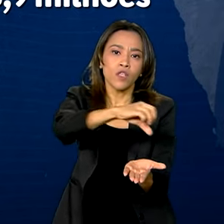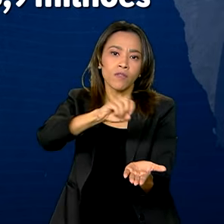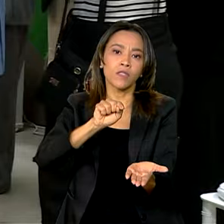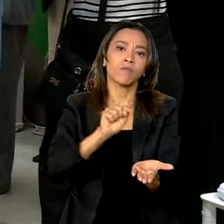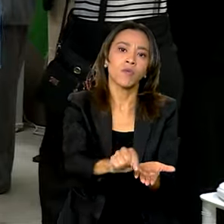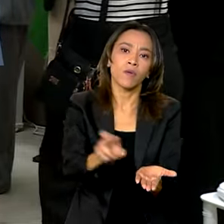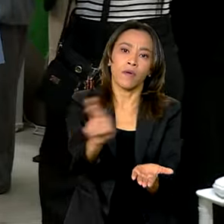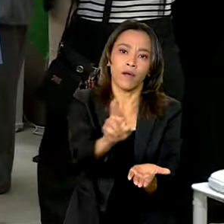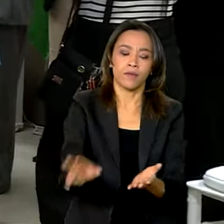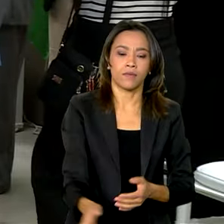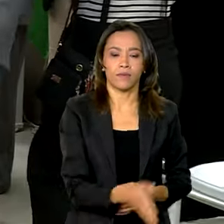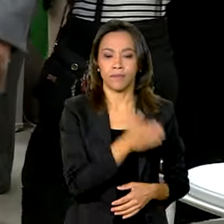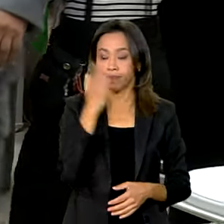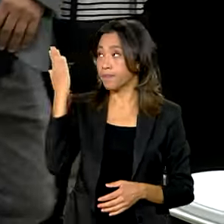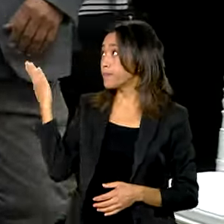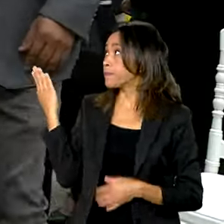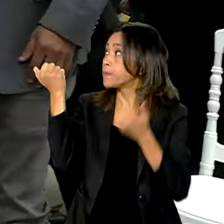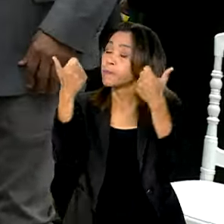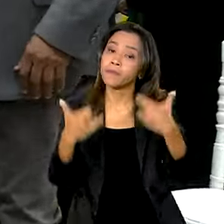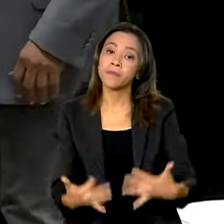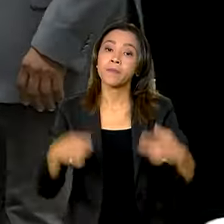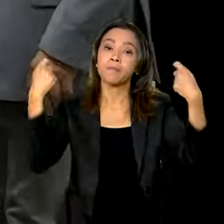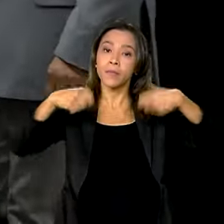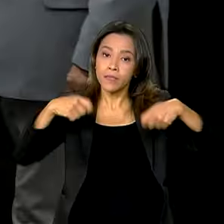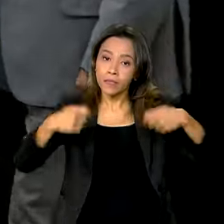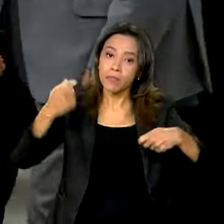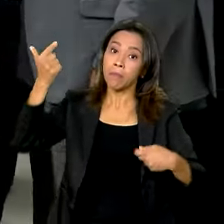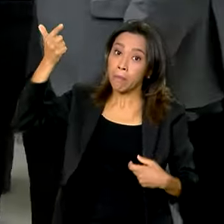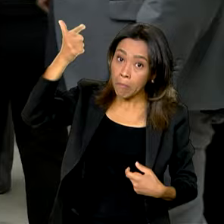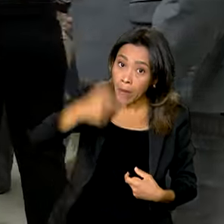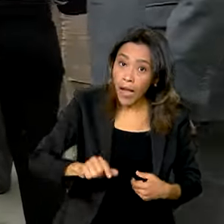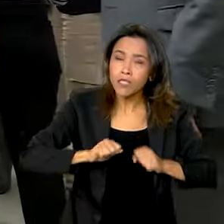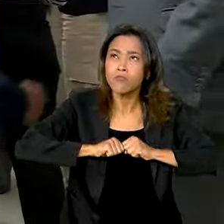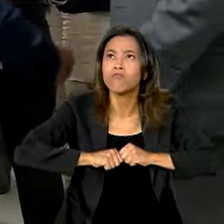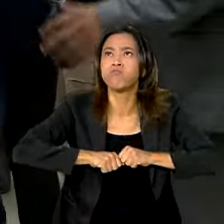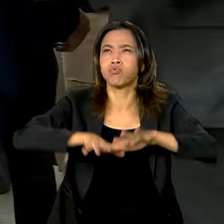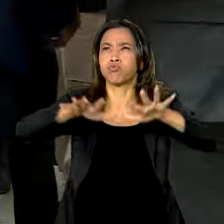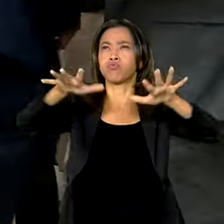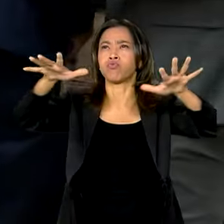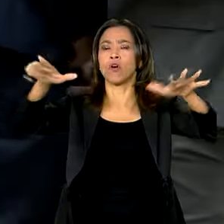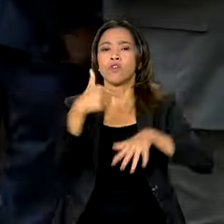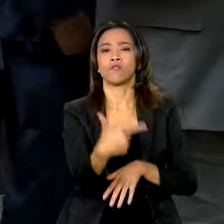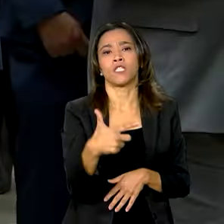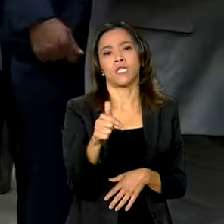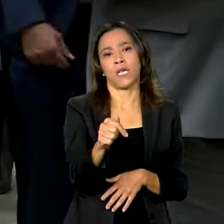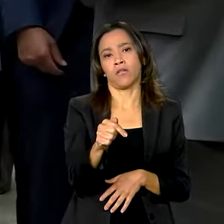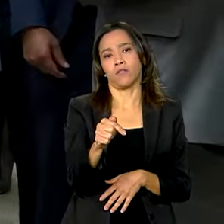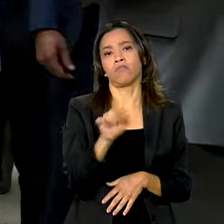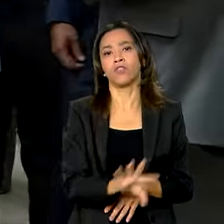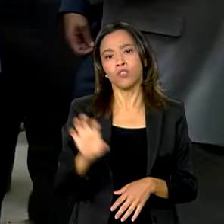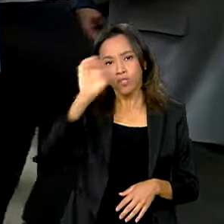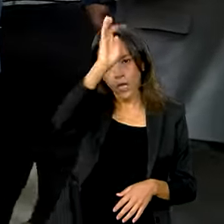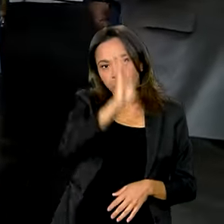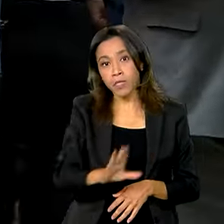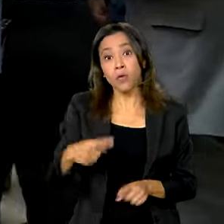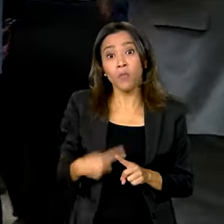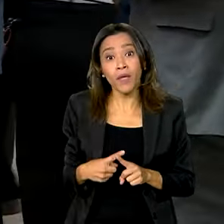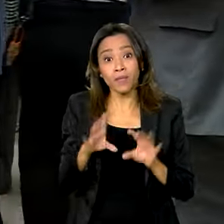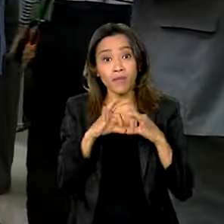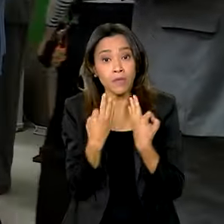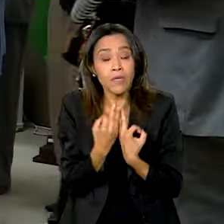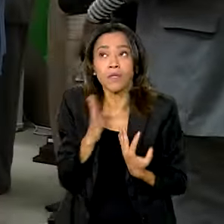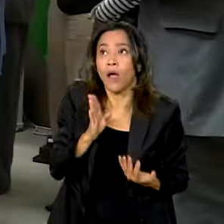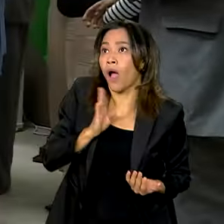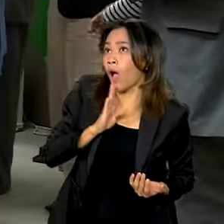reais. A missão é de que a gente precisa ampliar ainda mais e levar para os 27 estados da federação porque as famílias têm pressa,